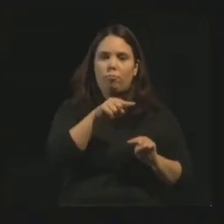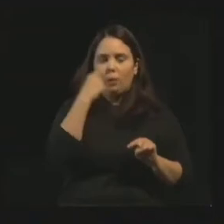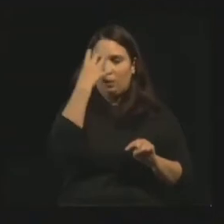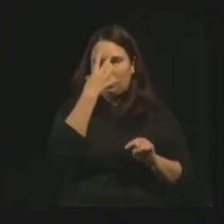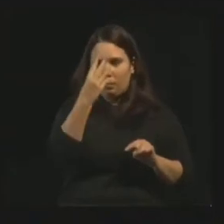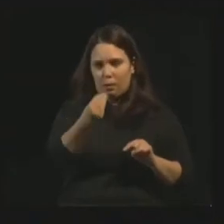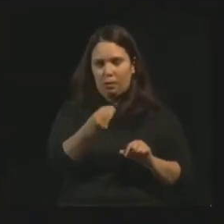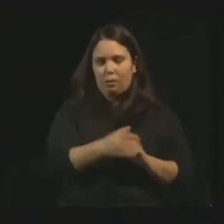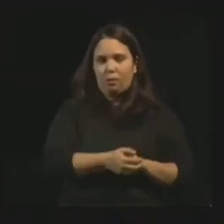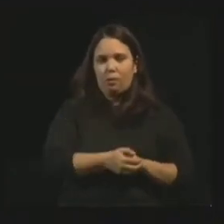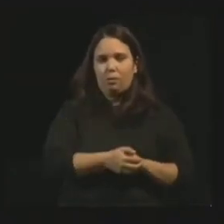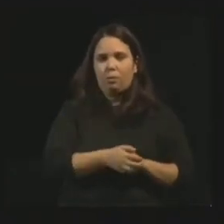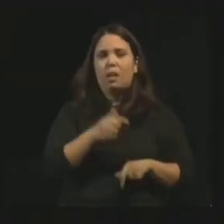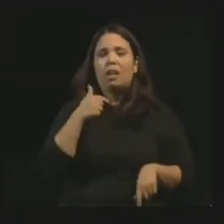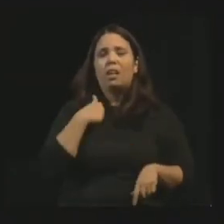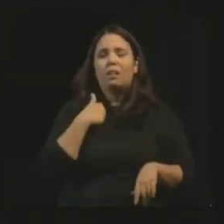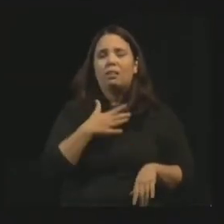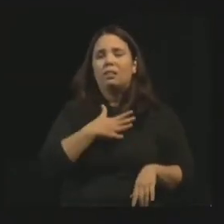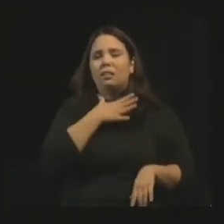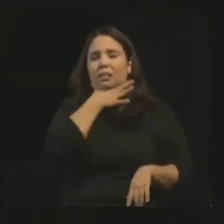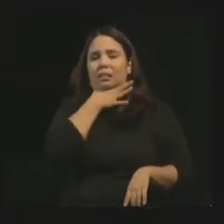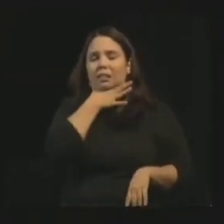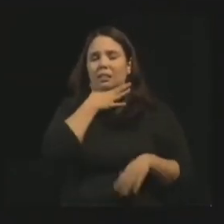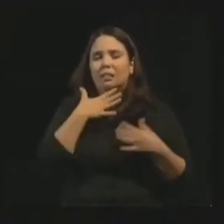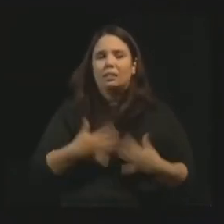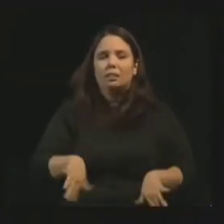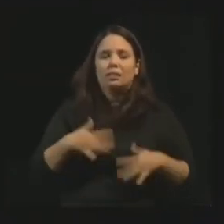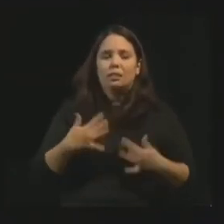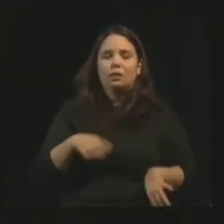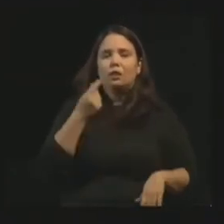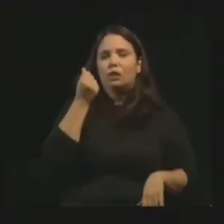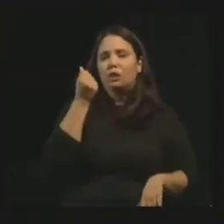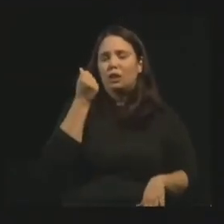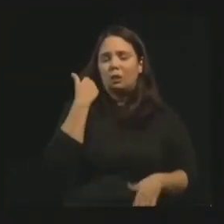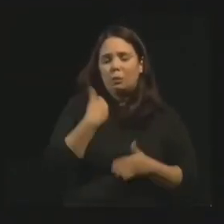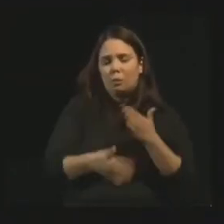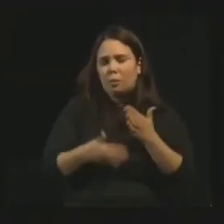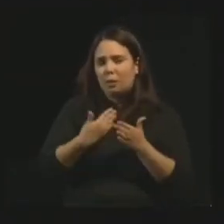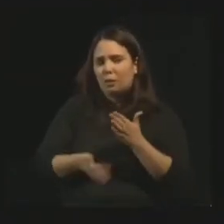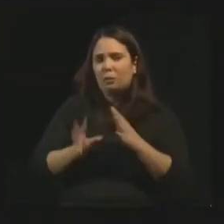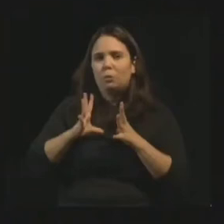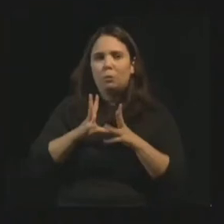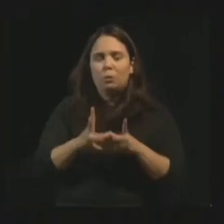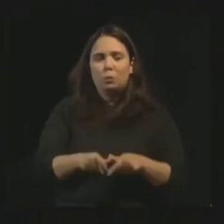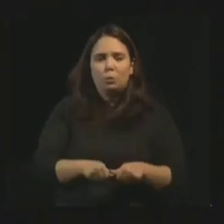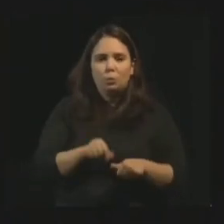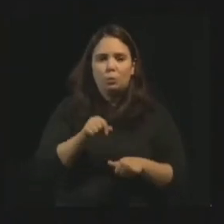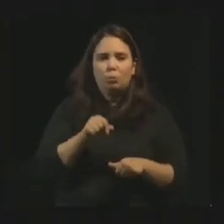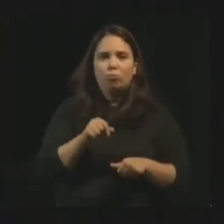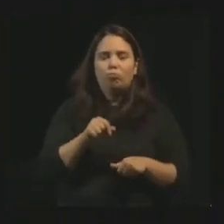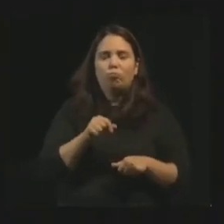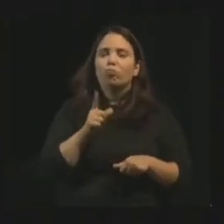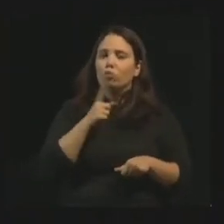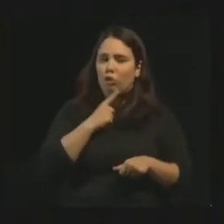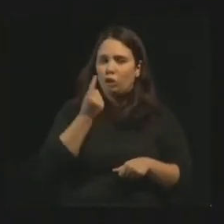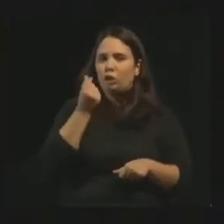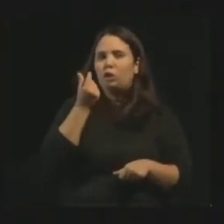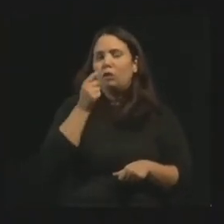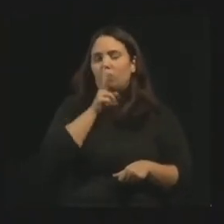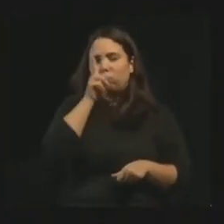estava numa quebra financeira imensa. Perdemos todo o patrimônio material e nós tínhamos um patrimônio muito grande.